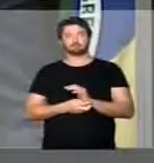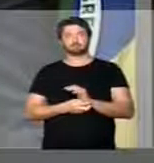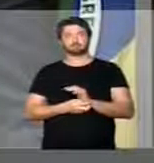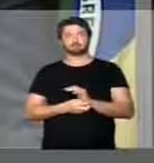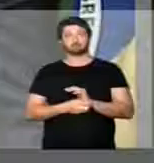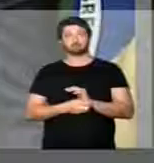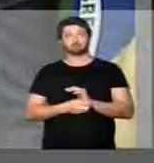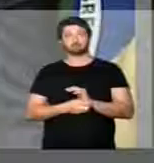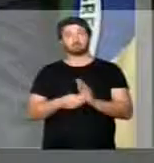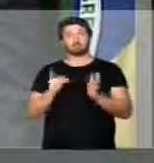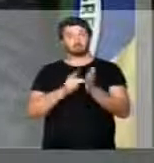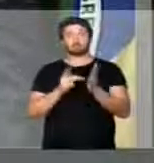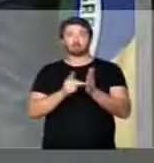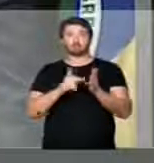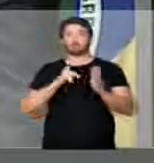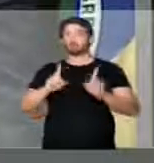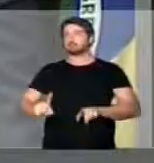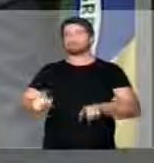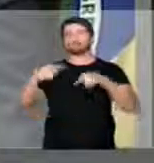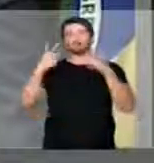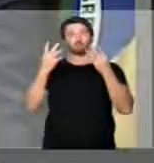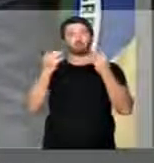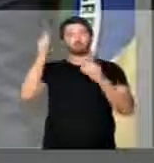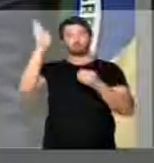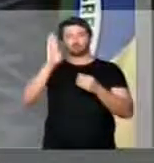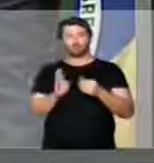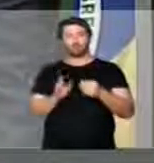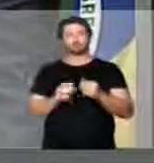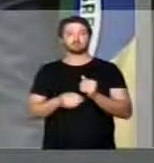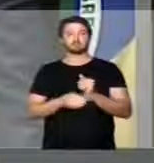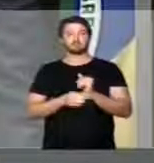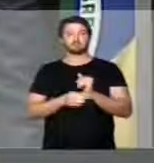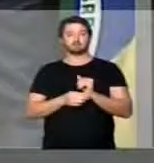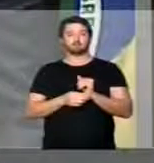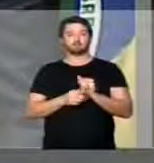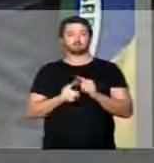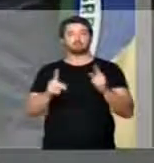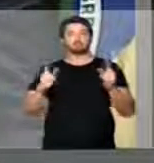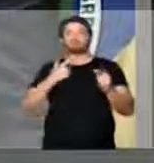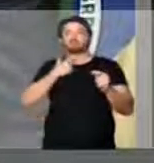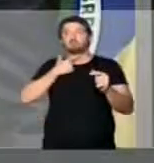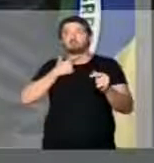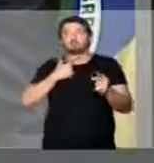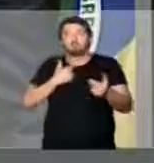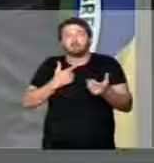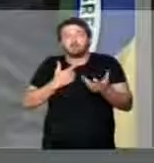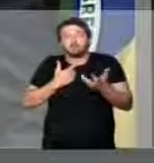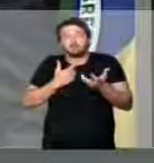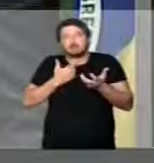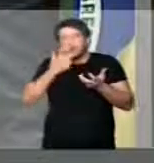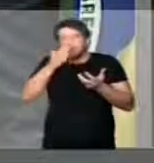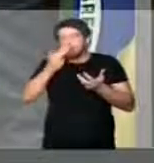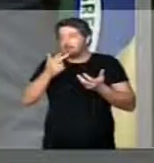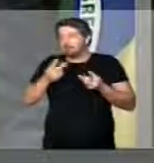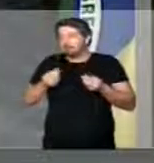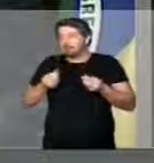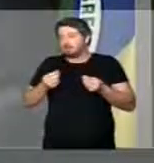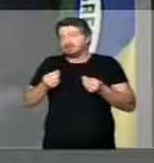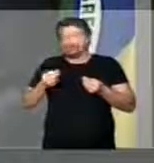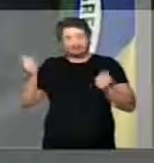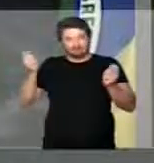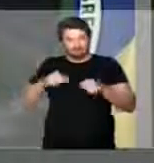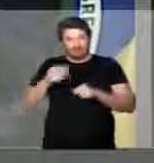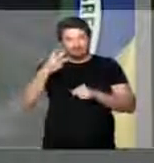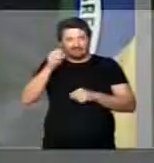temos ainda inúmeros desafios no Brasil e nenhum espírito incauto poderia supor que